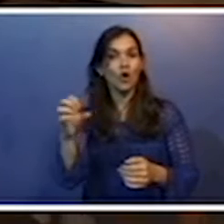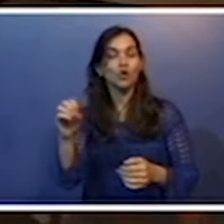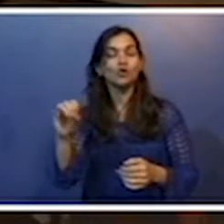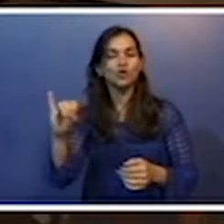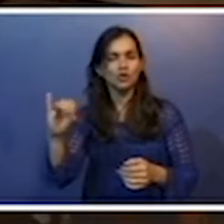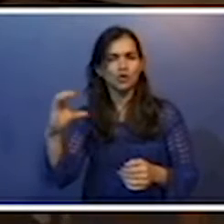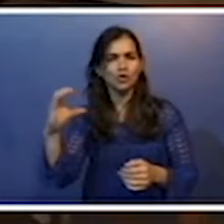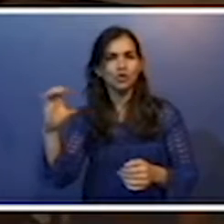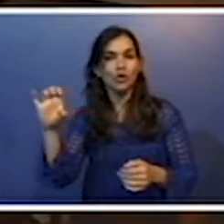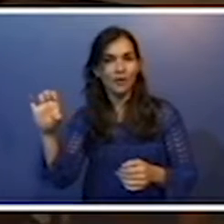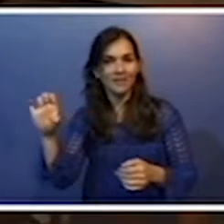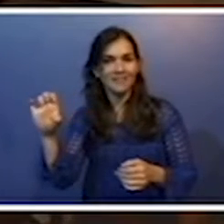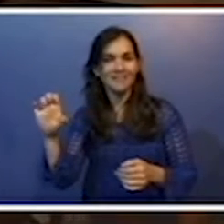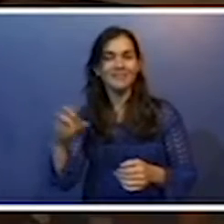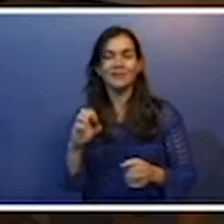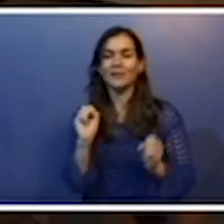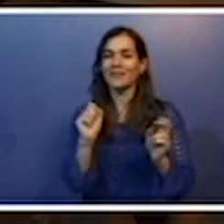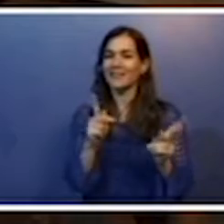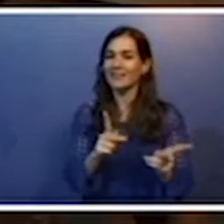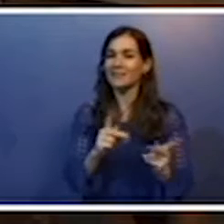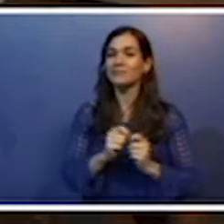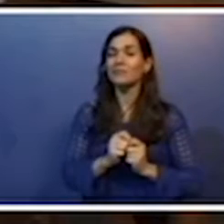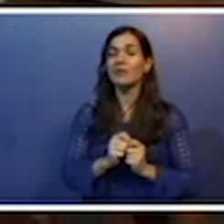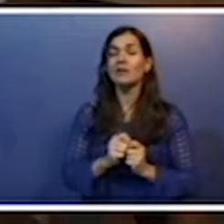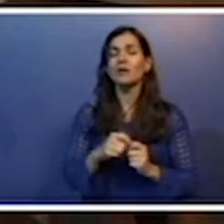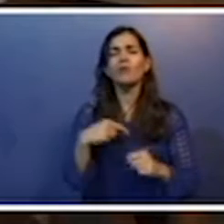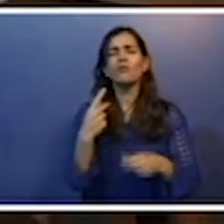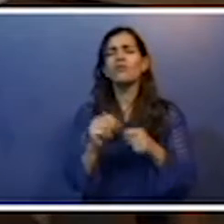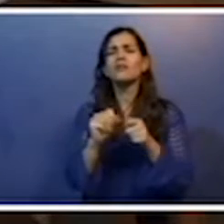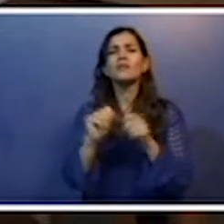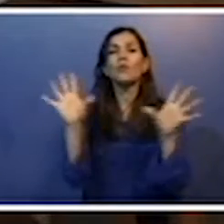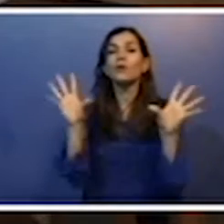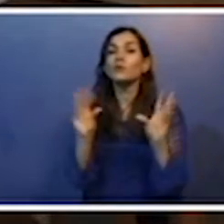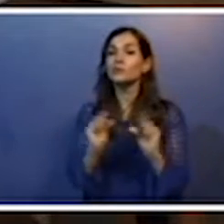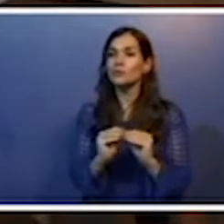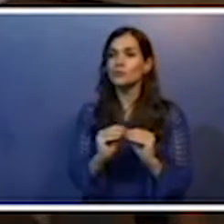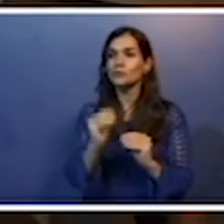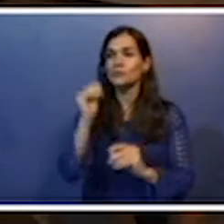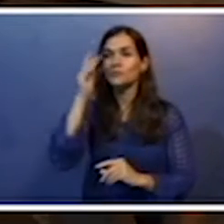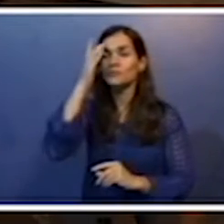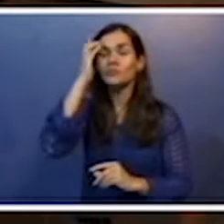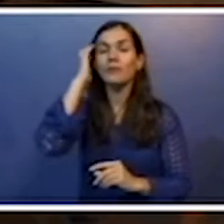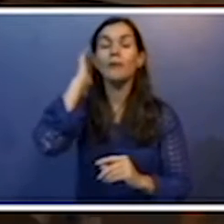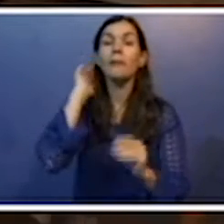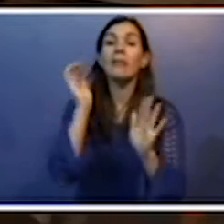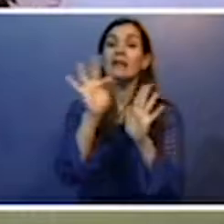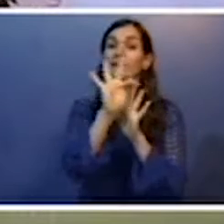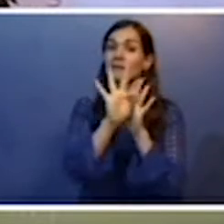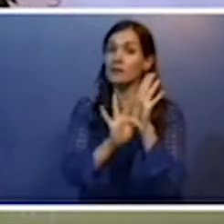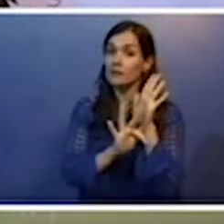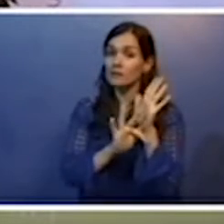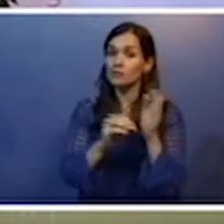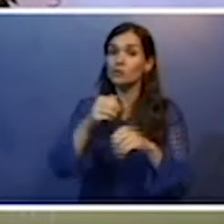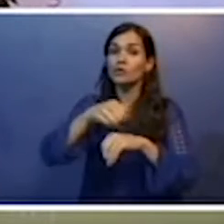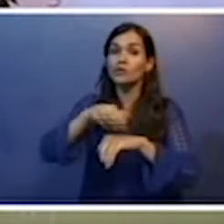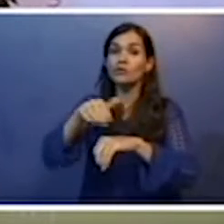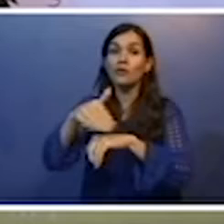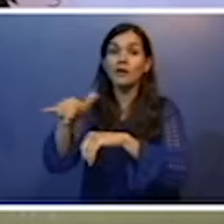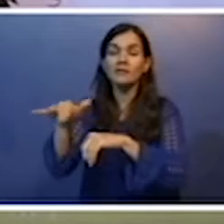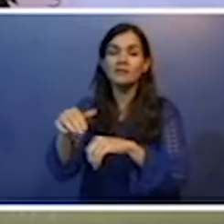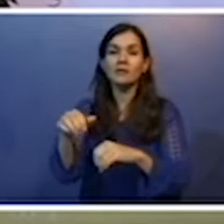foi falado durante a semana, ok? Um resuminho, vamos lá? Texto de divulgação científica.